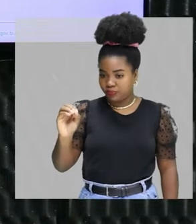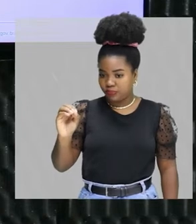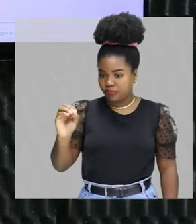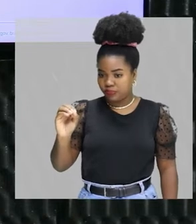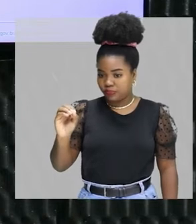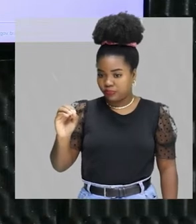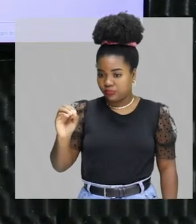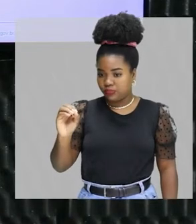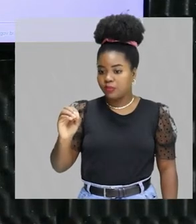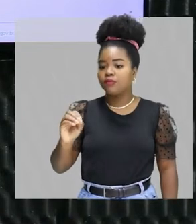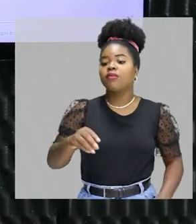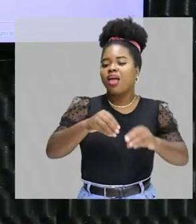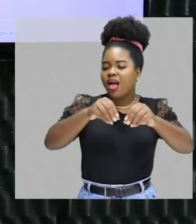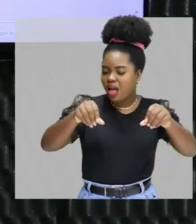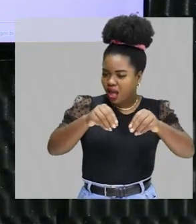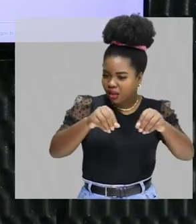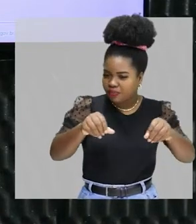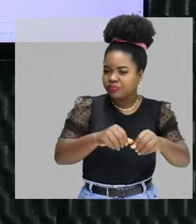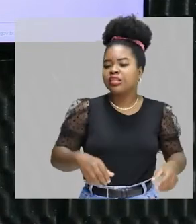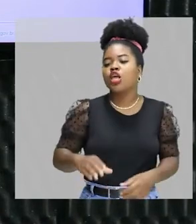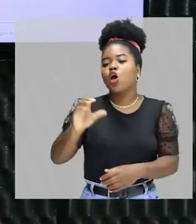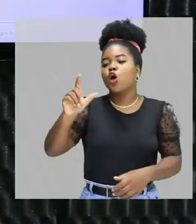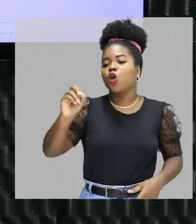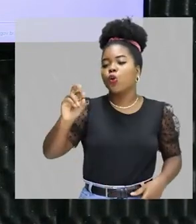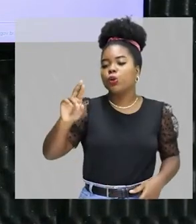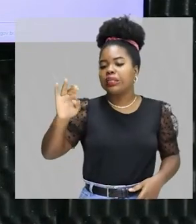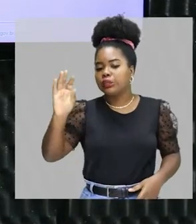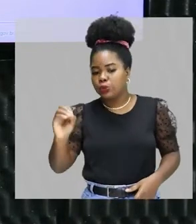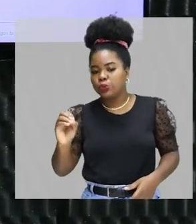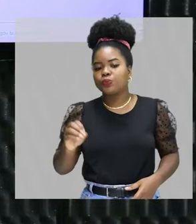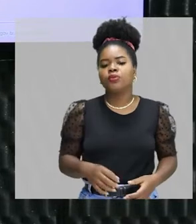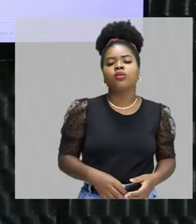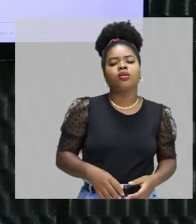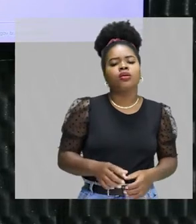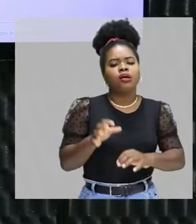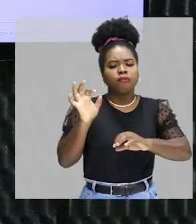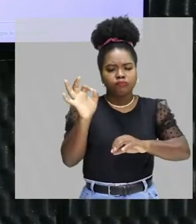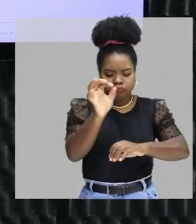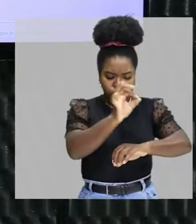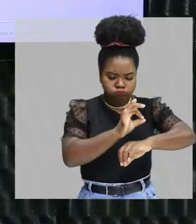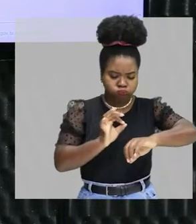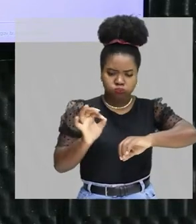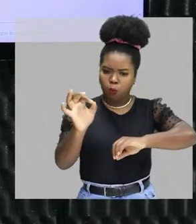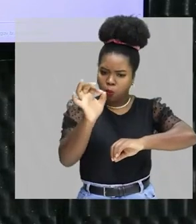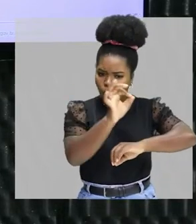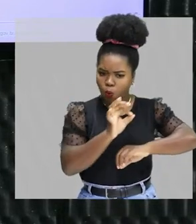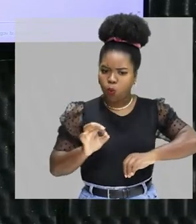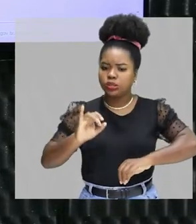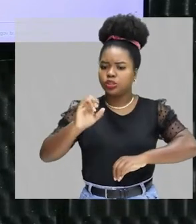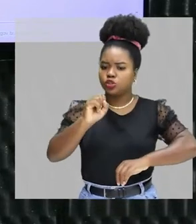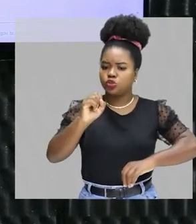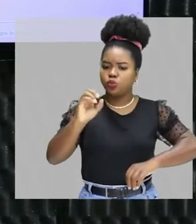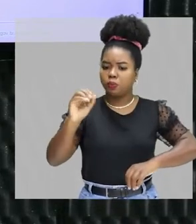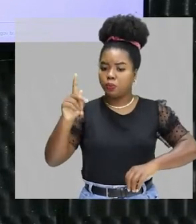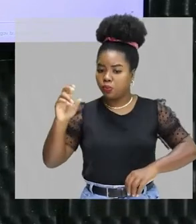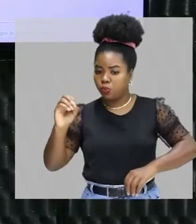Limalha de ferro, areia, cloreto de sódio, bolinhas de isopor e grãos de feijão,